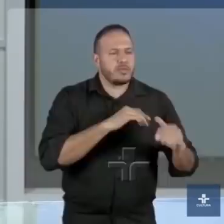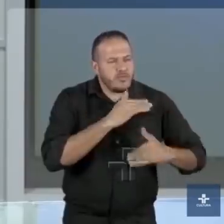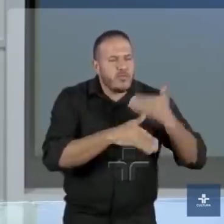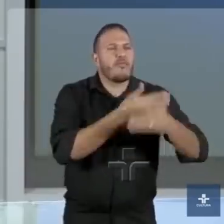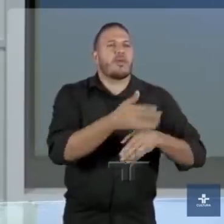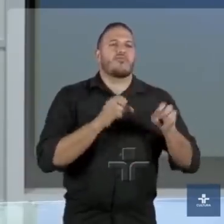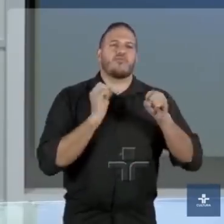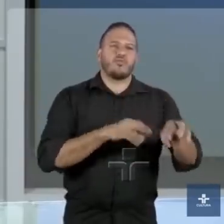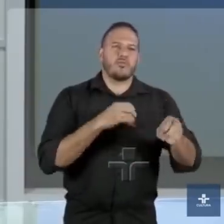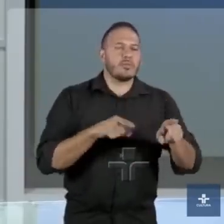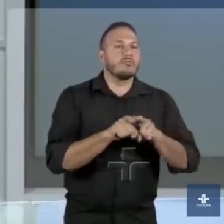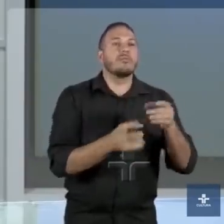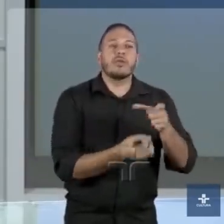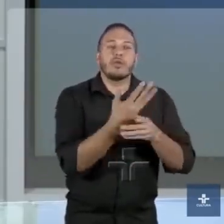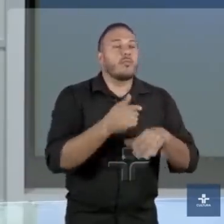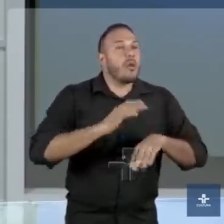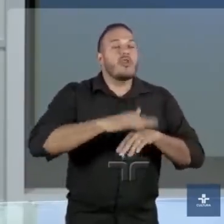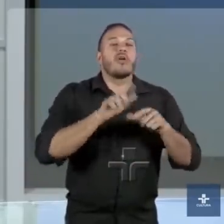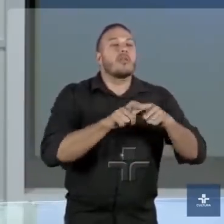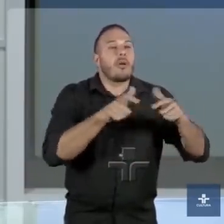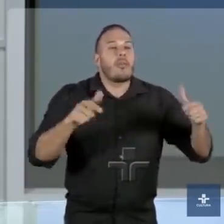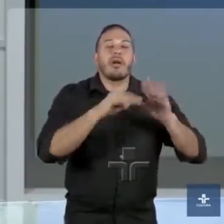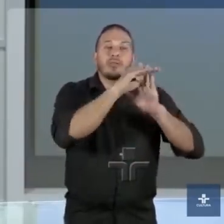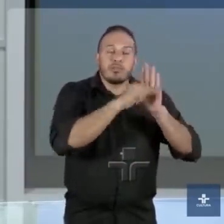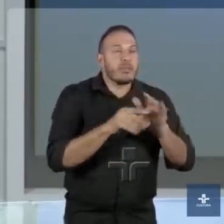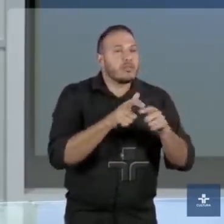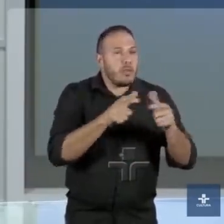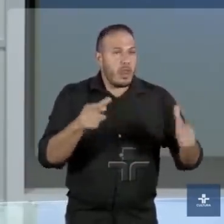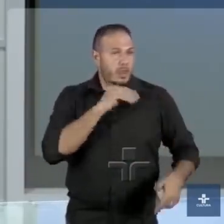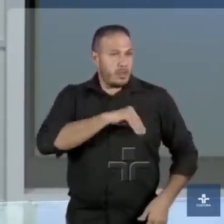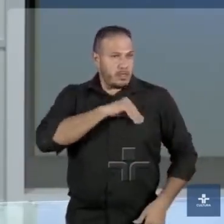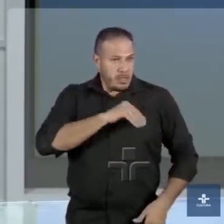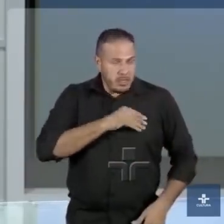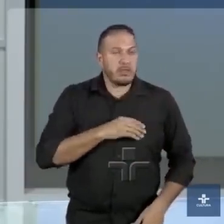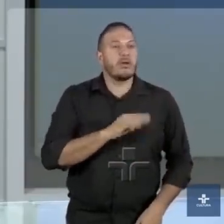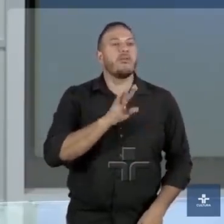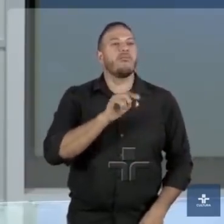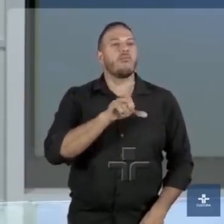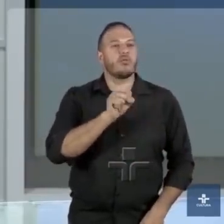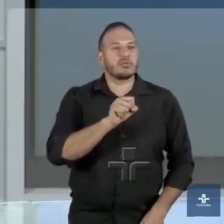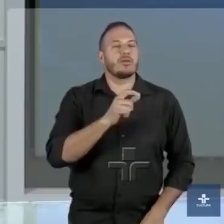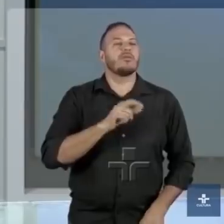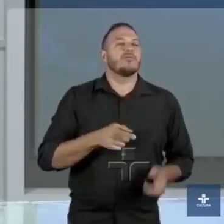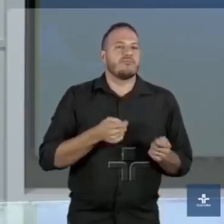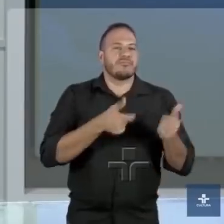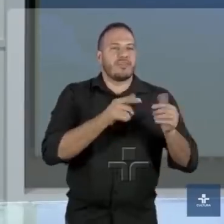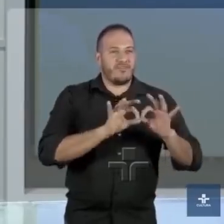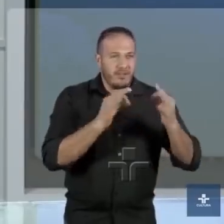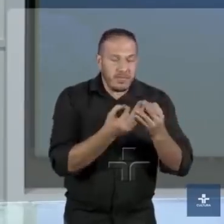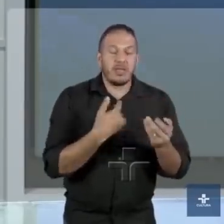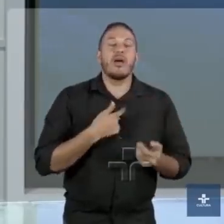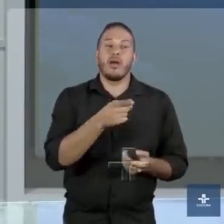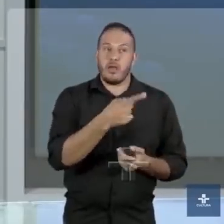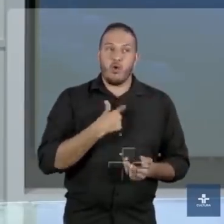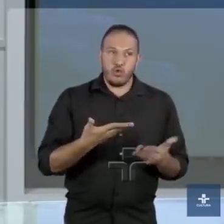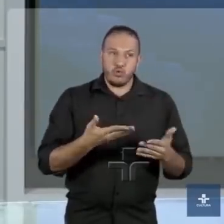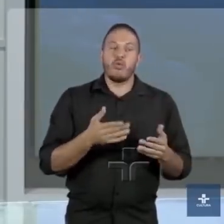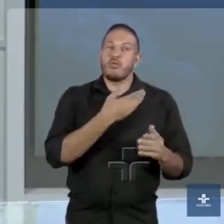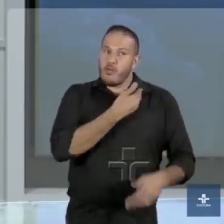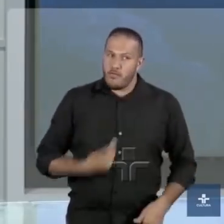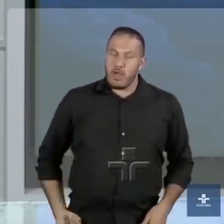educação, criou o maior programa de transferência de renda do Brasil, da história, que o programa Bolsa Família, e que o governo está ameaçando. Agora,